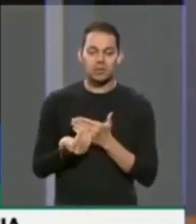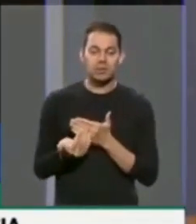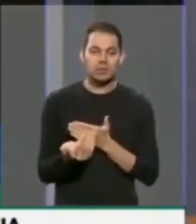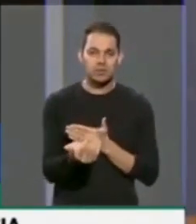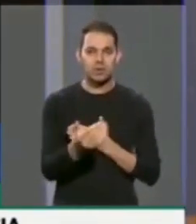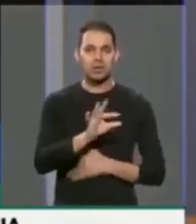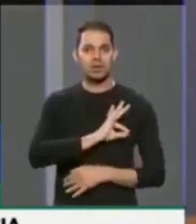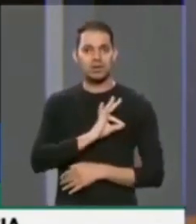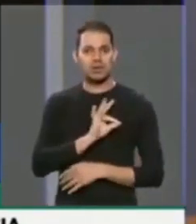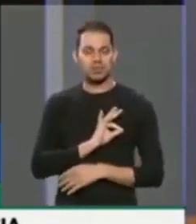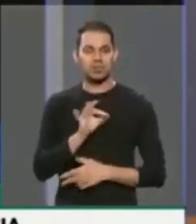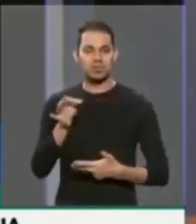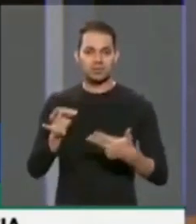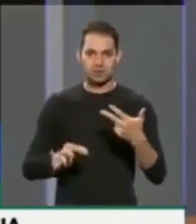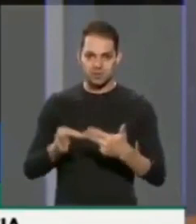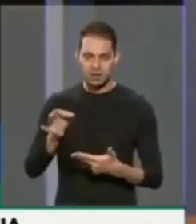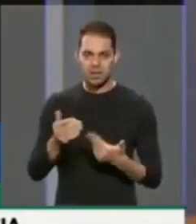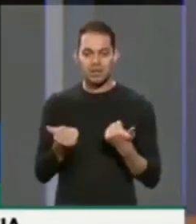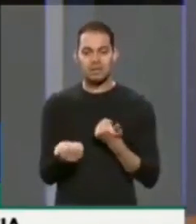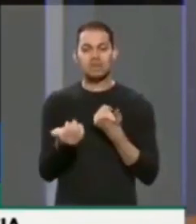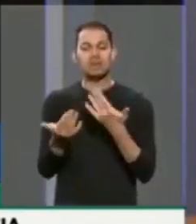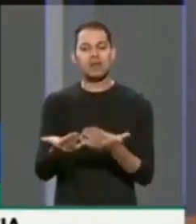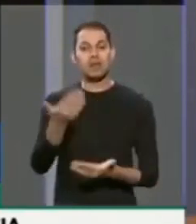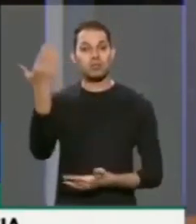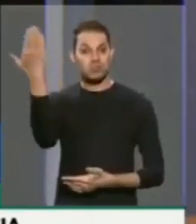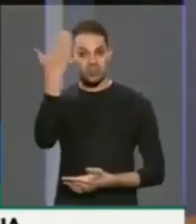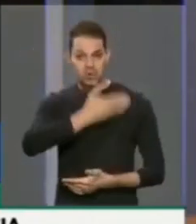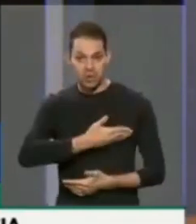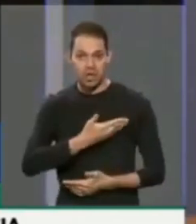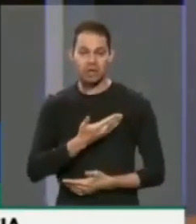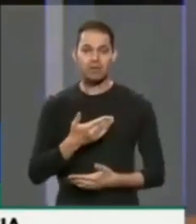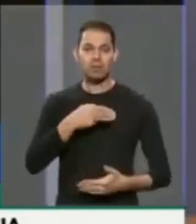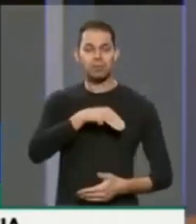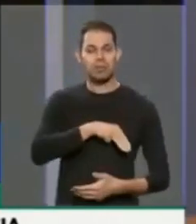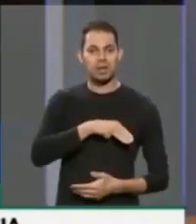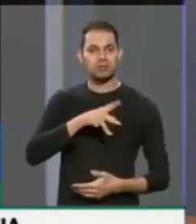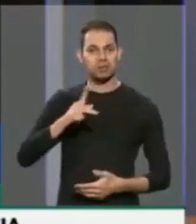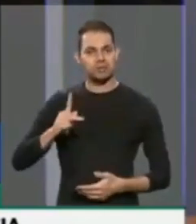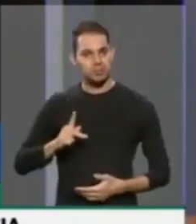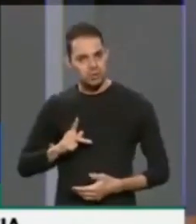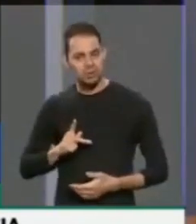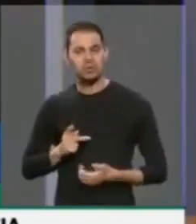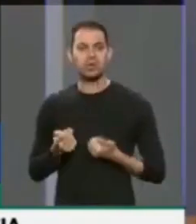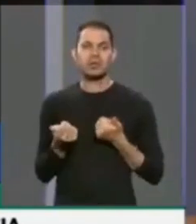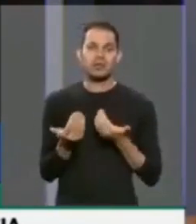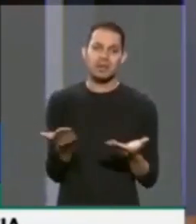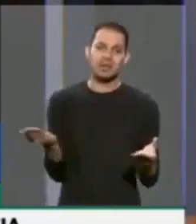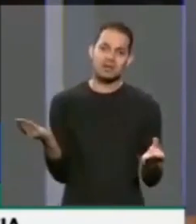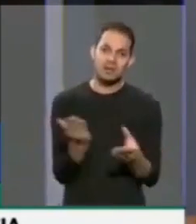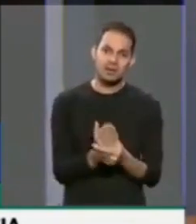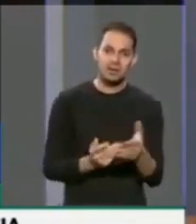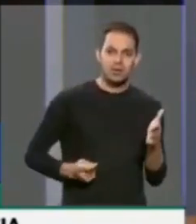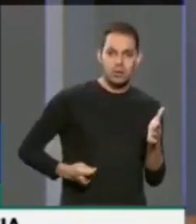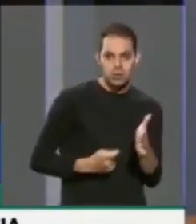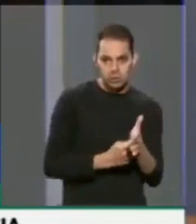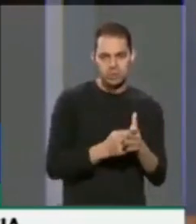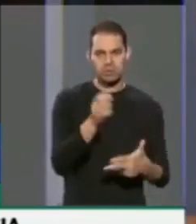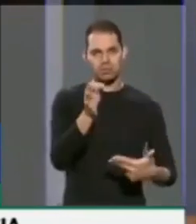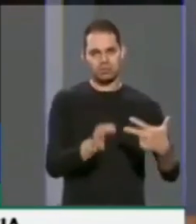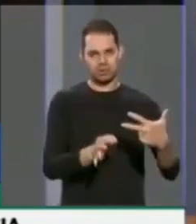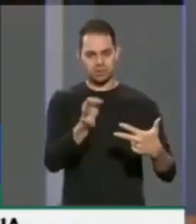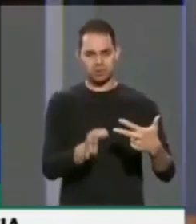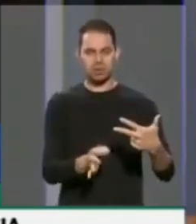da polícia judiciária, oferece as provas para o Ministério Público, que aí oferece a denúncia para o judiciário.